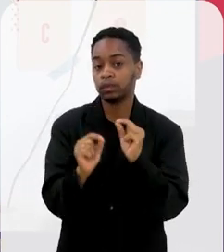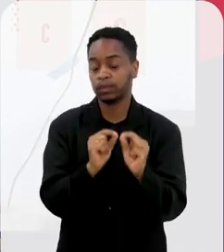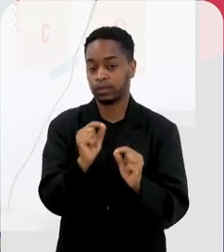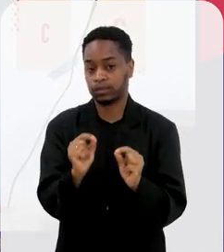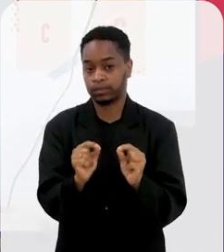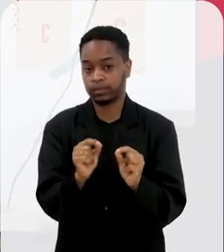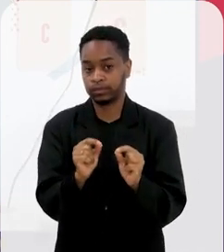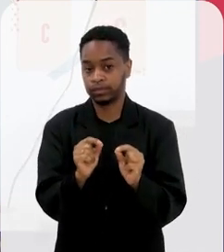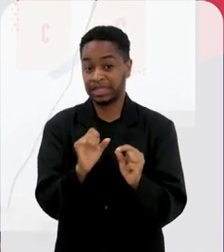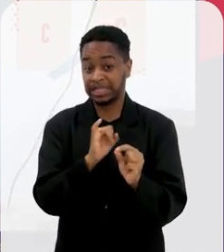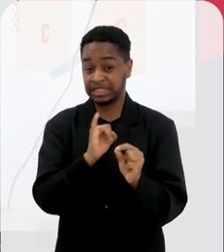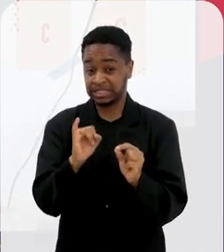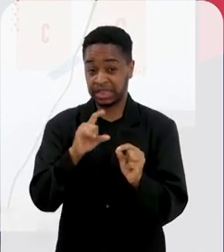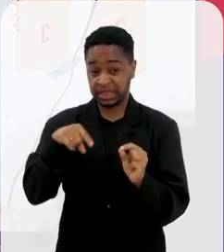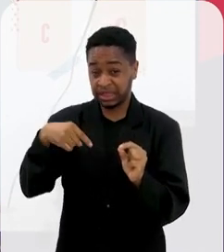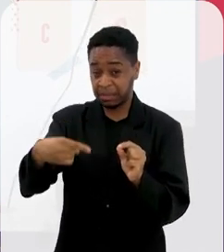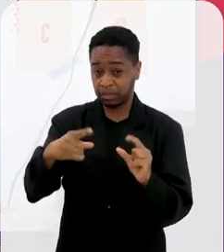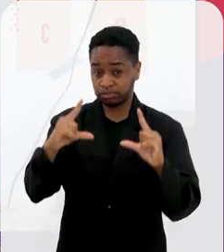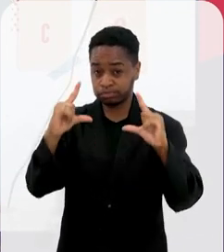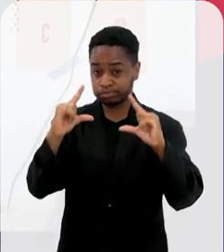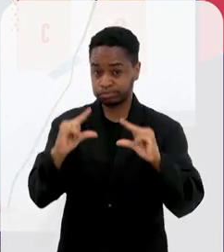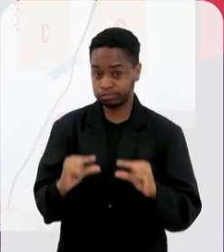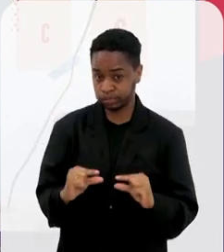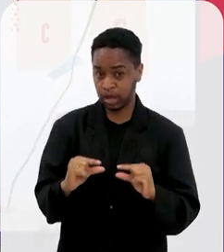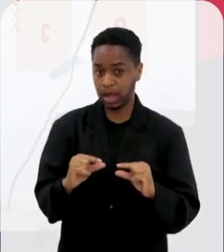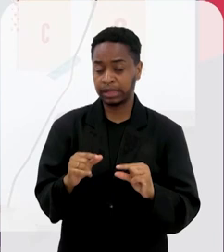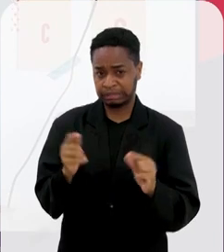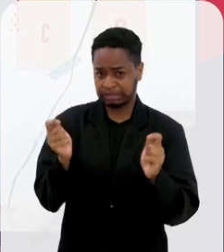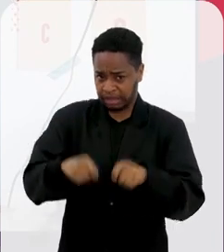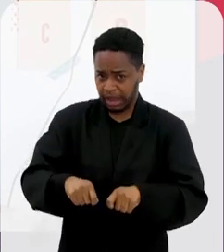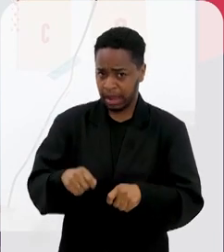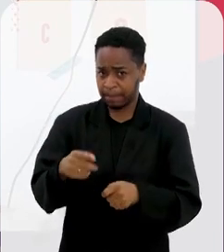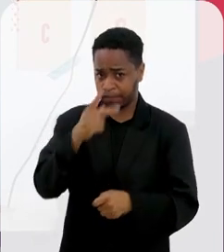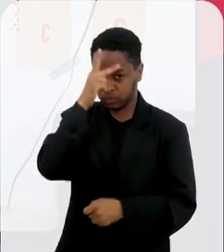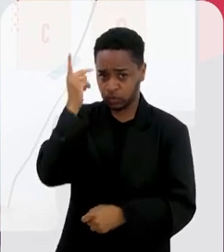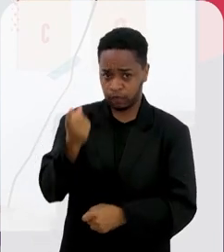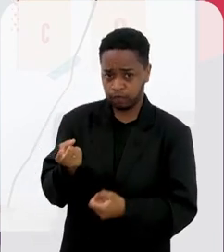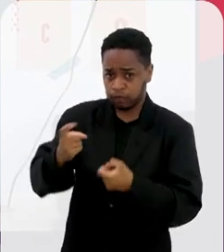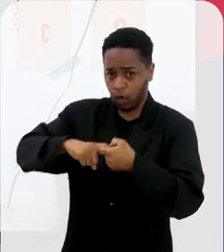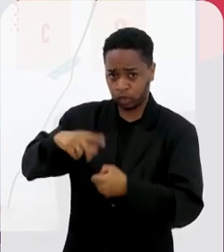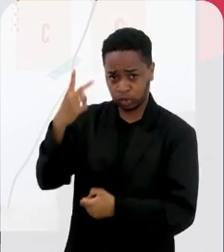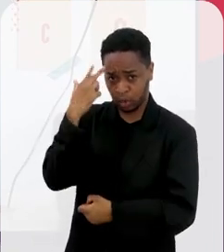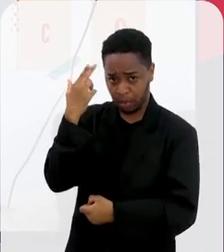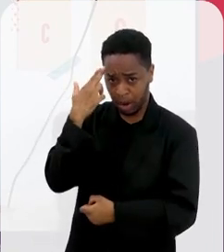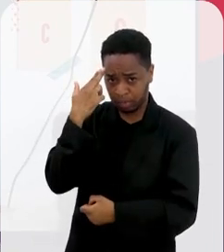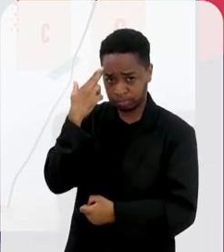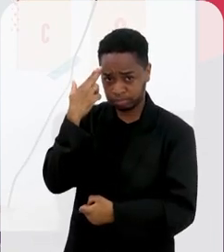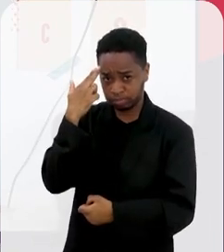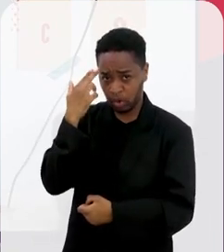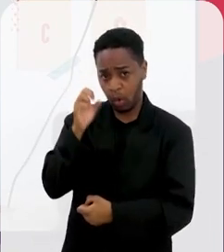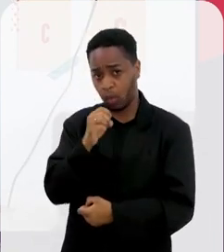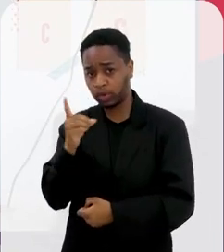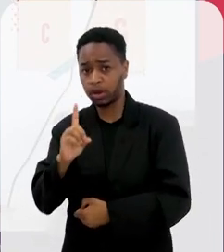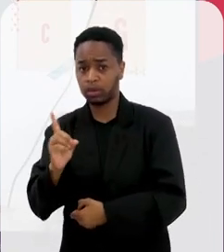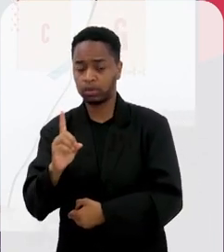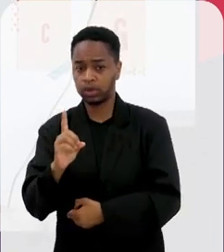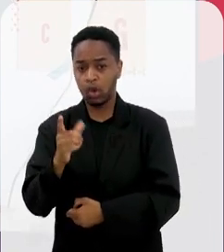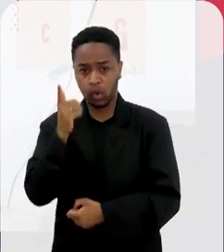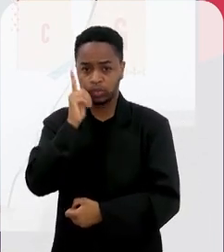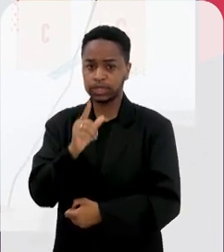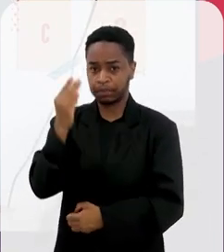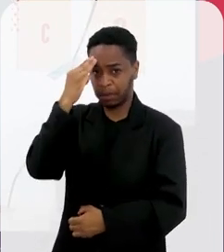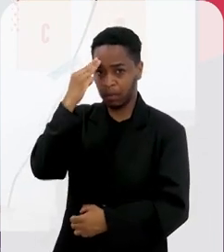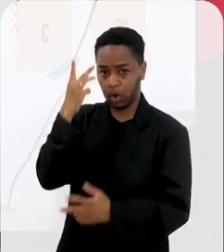para todo mundo é isso regride depois de um tempo? A pessoa volta, no caso, a